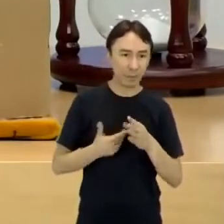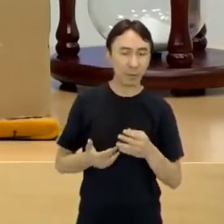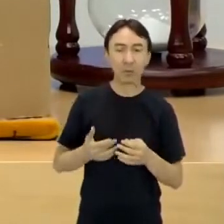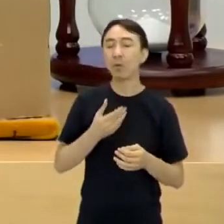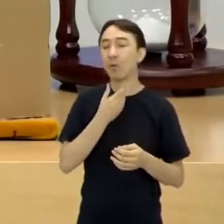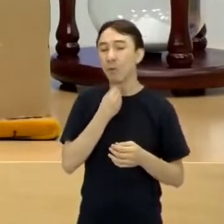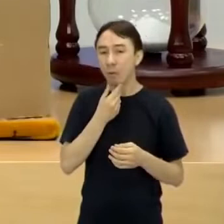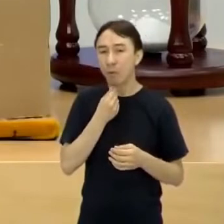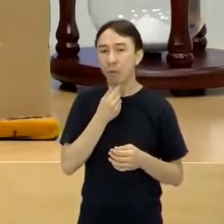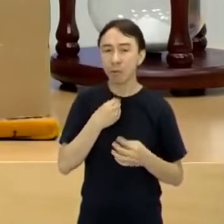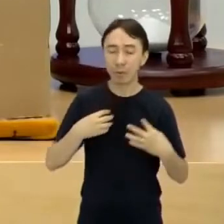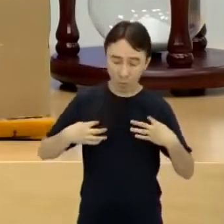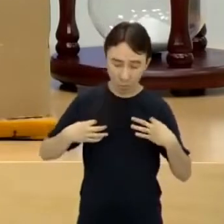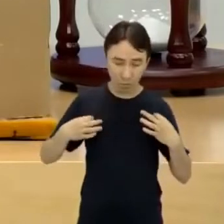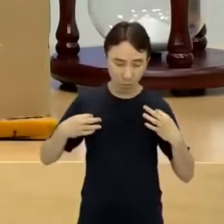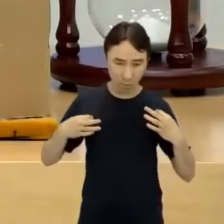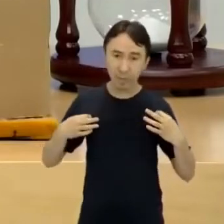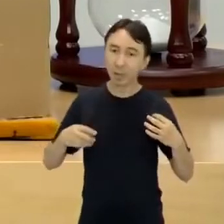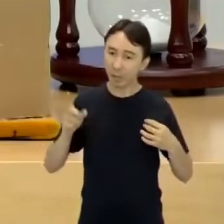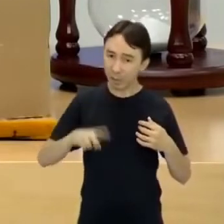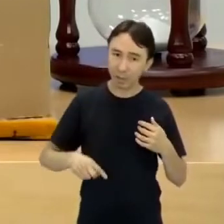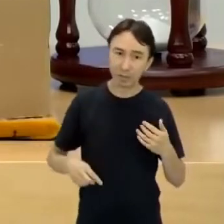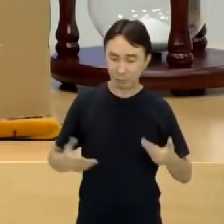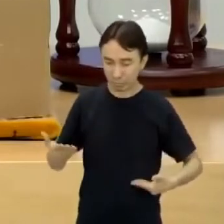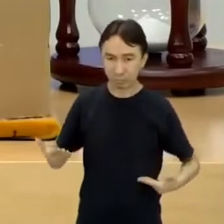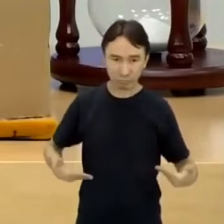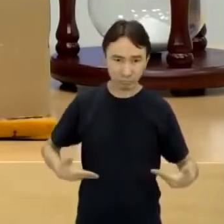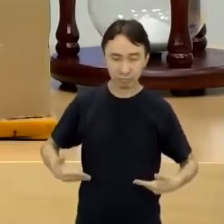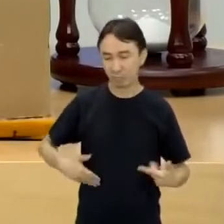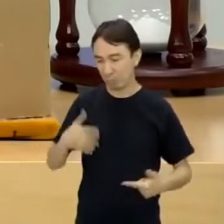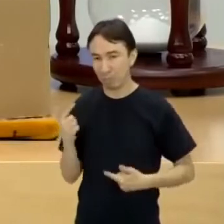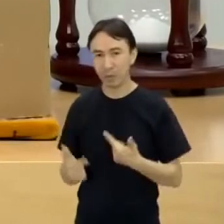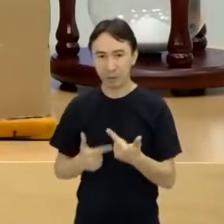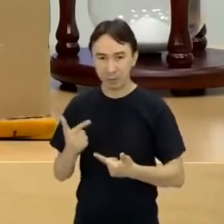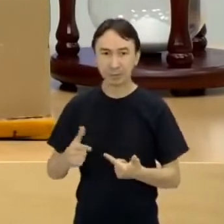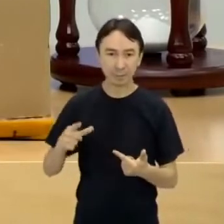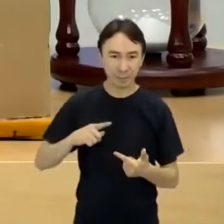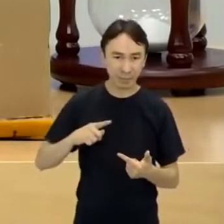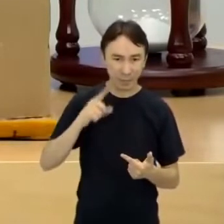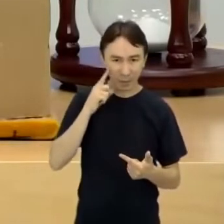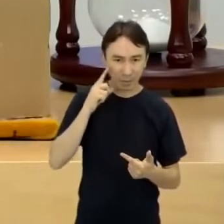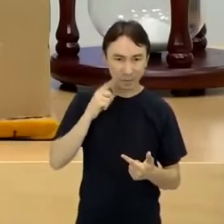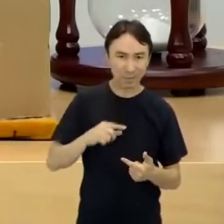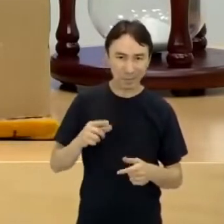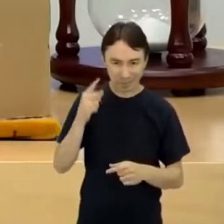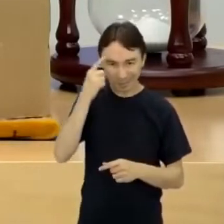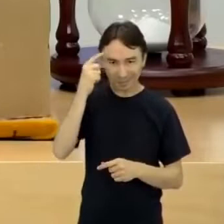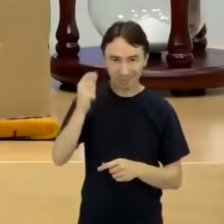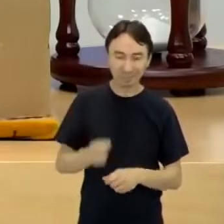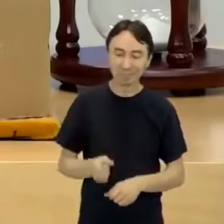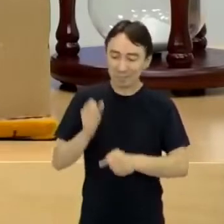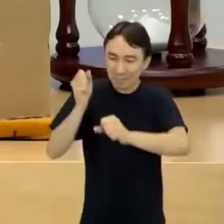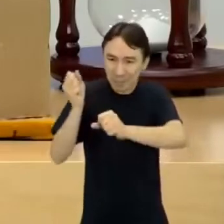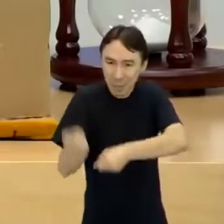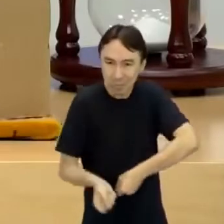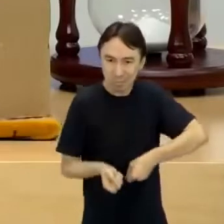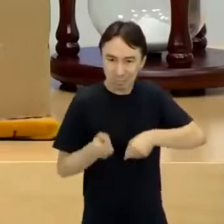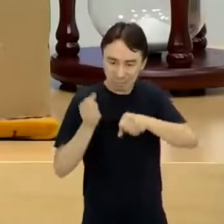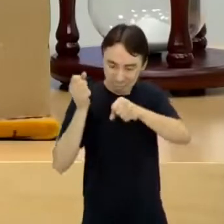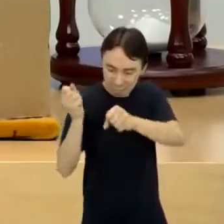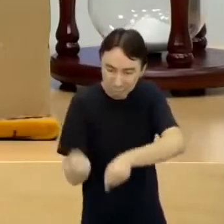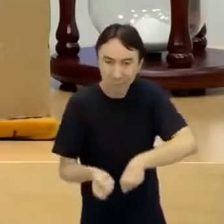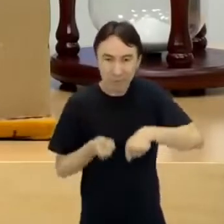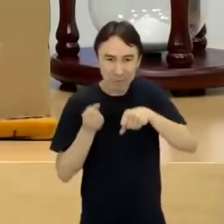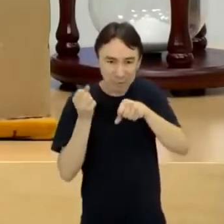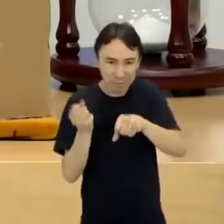trabalhador. Inclusive, eles estão segurando enxadas. Tem um que está segurando uma enxada, assim, sabe? Eu acho que é enxada isso, né? Eu